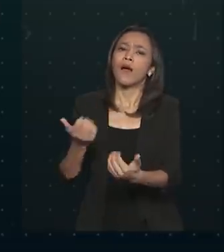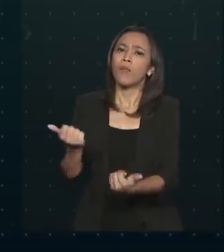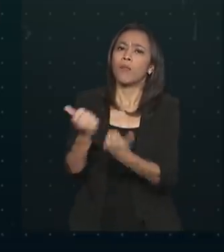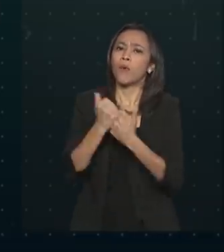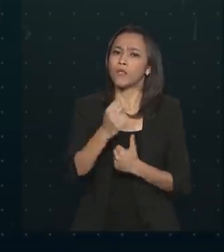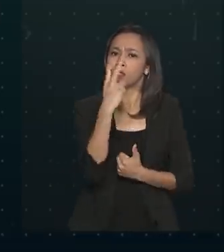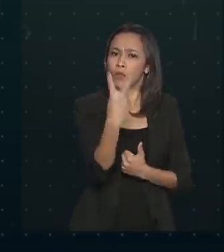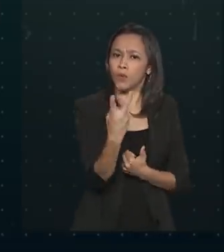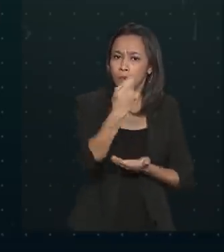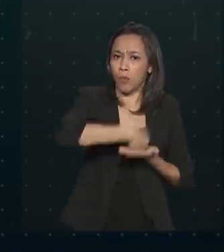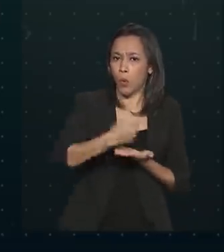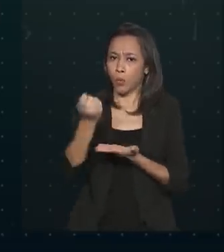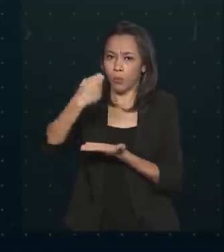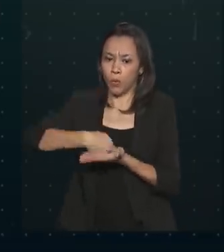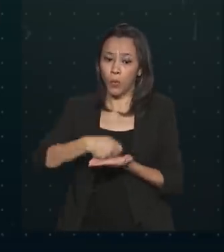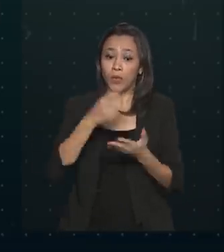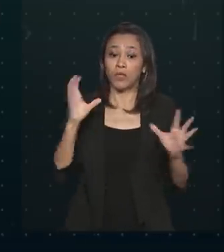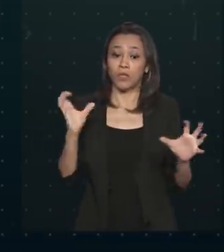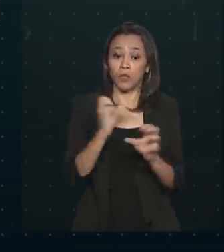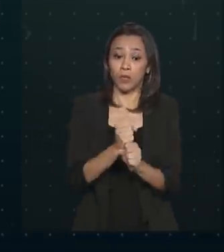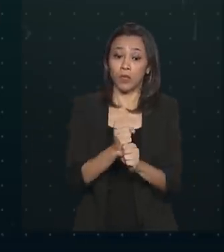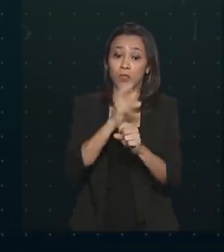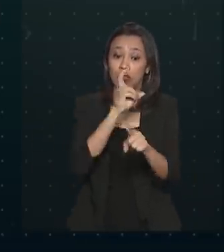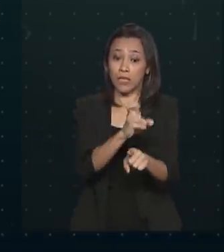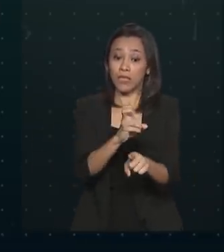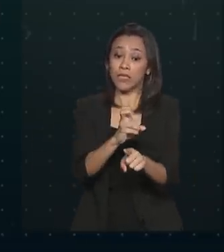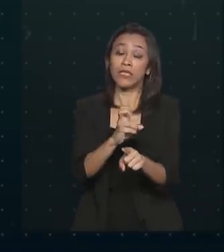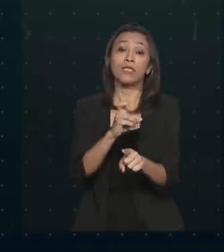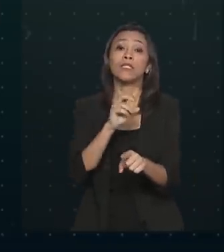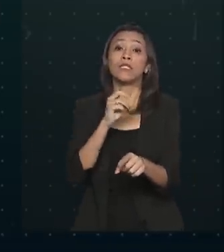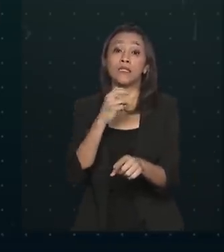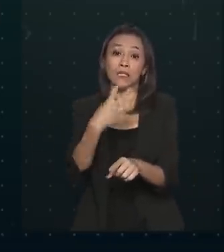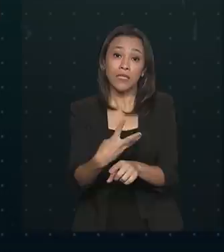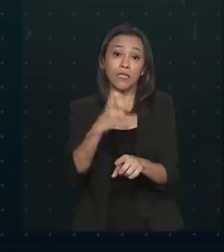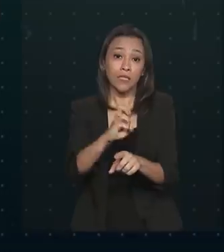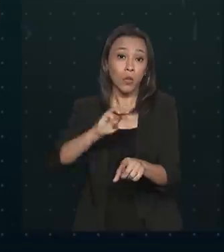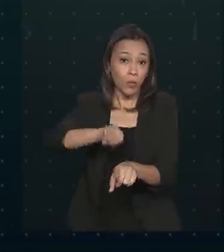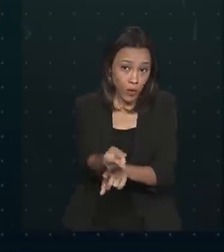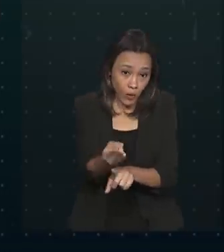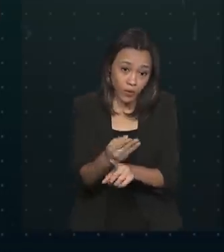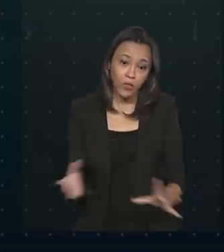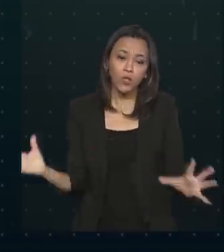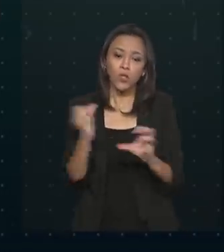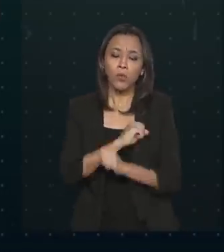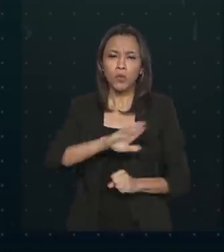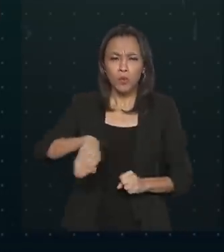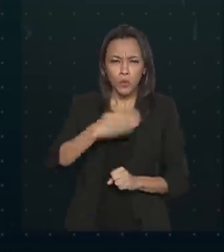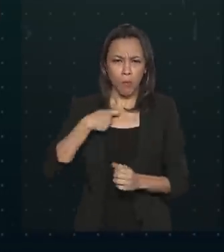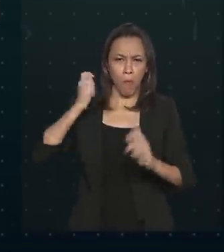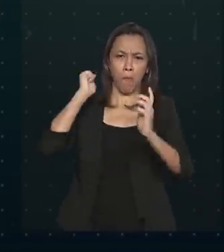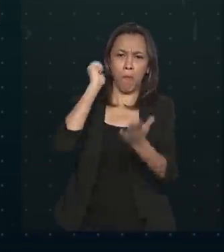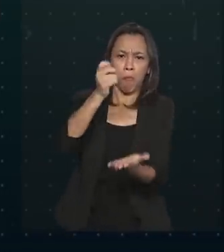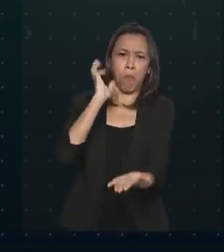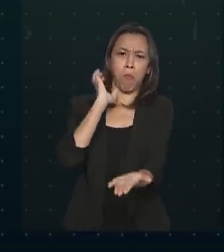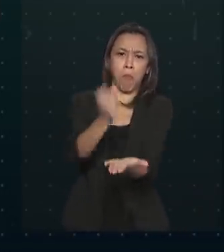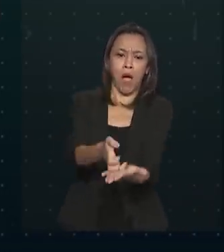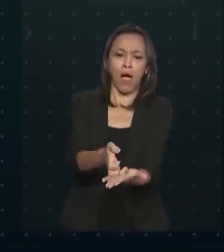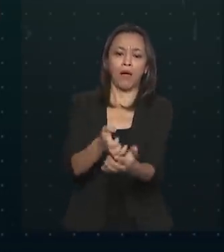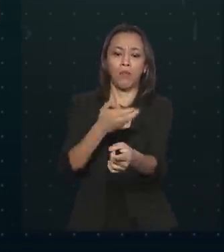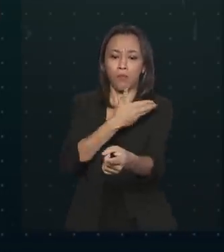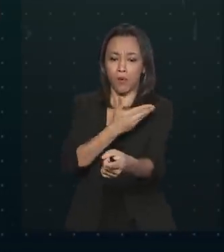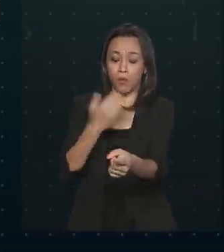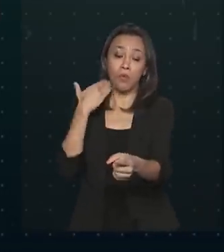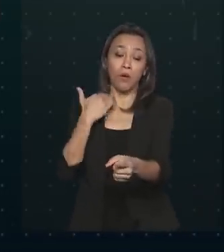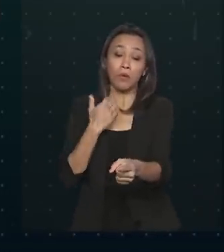auxílio, 35 milhões só na última semana. O total pago pela Caixa chega a 60 bilhões de